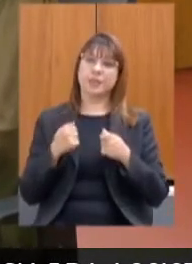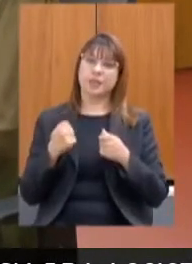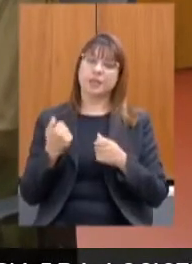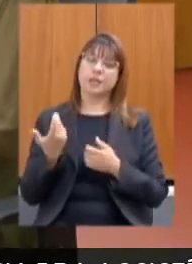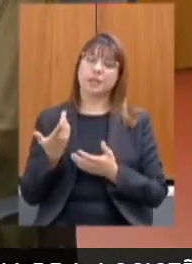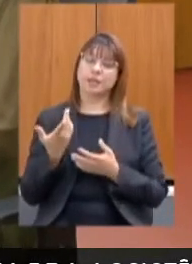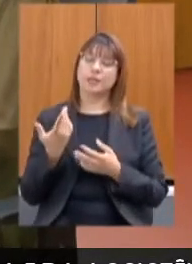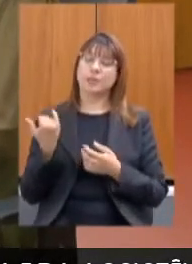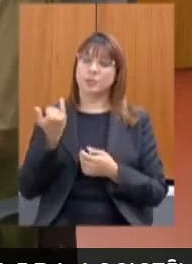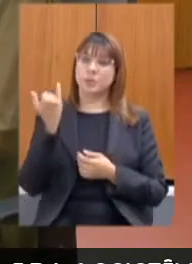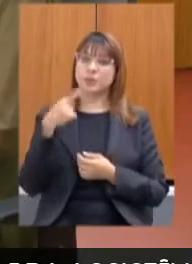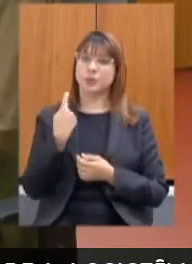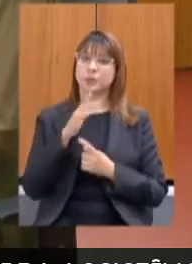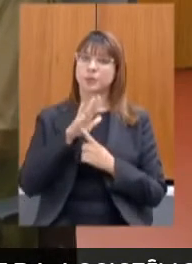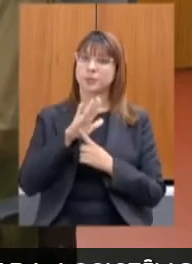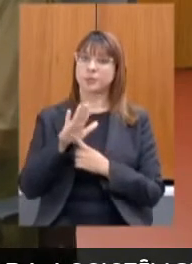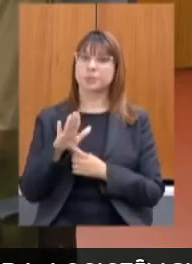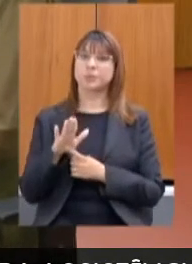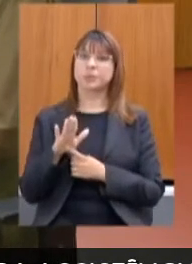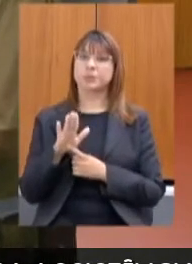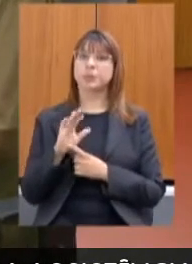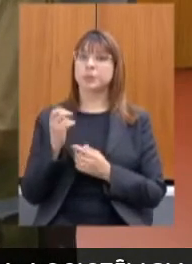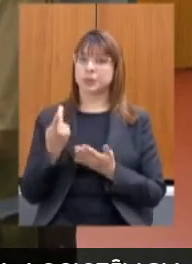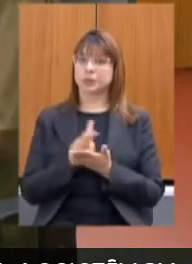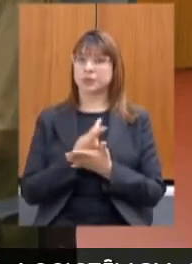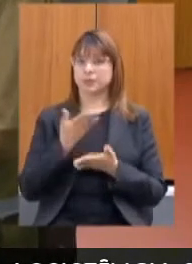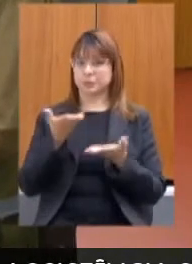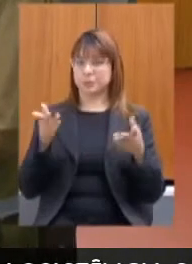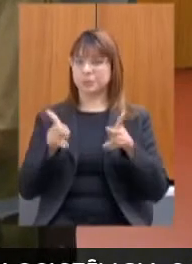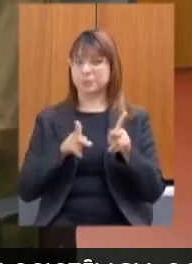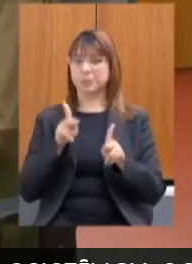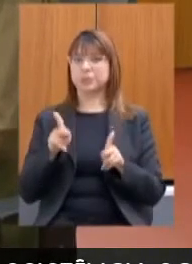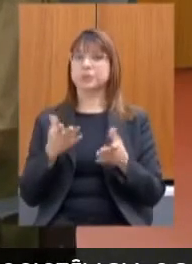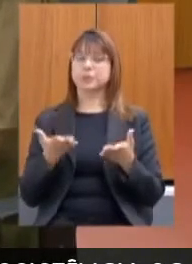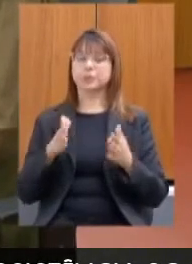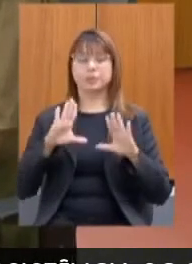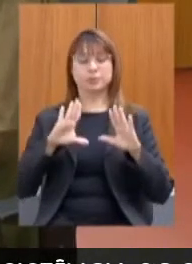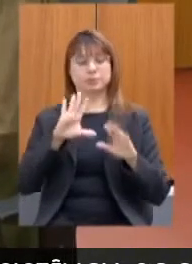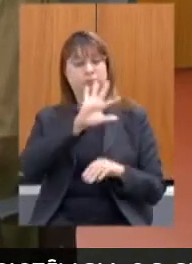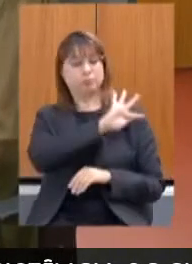e esse processo de fiscalizar a Assembleia é algo